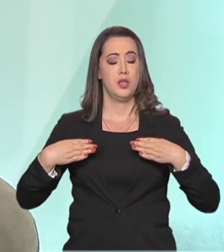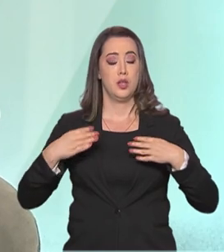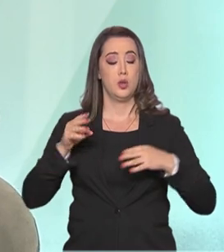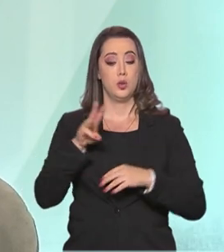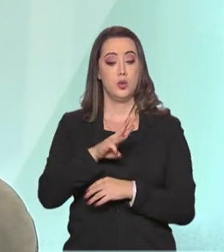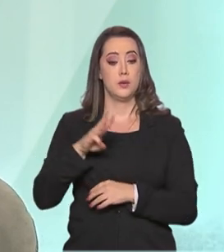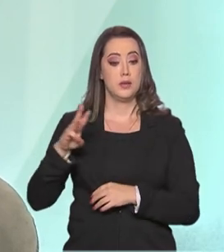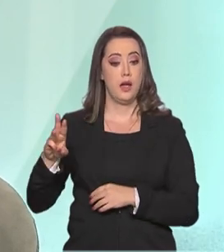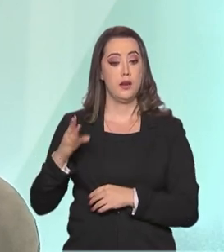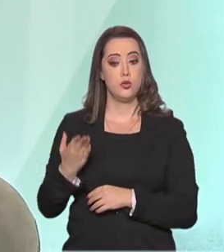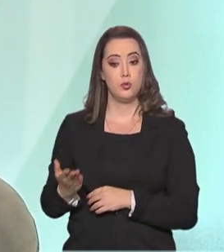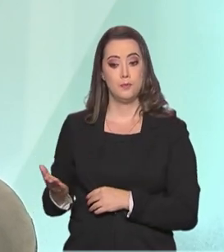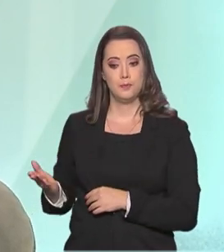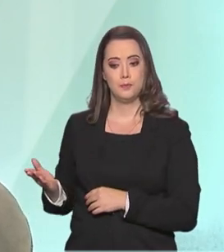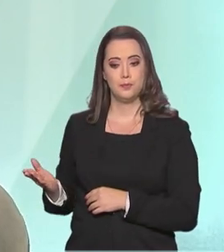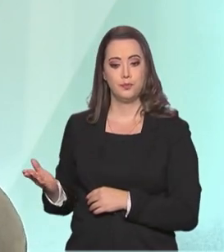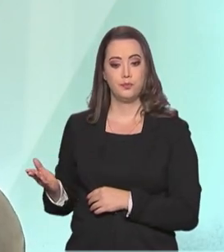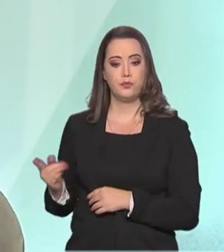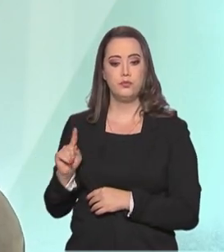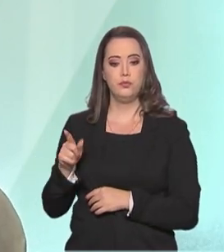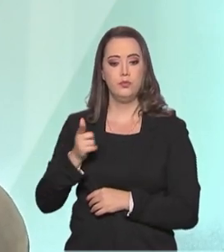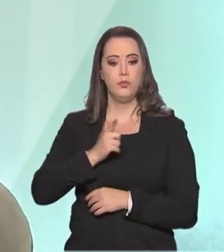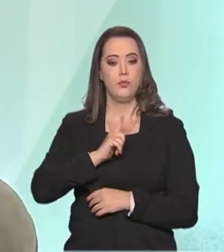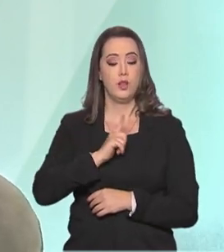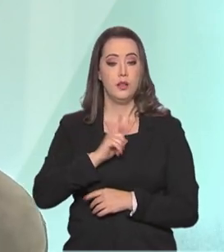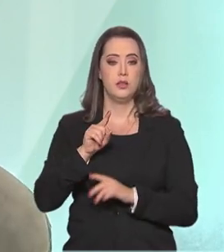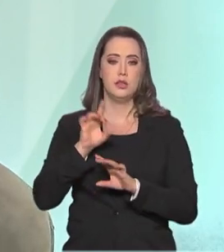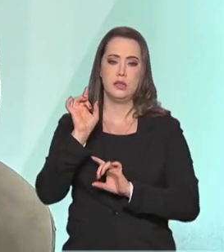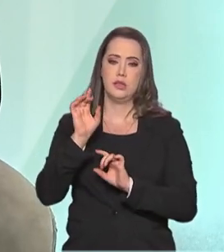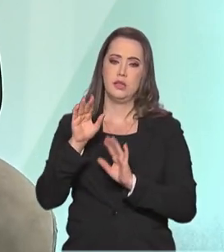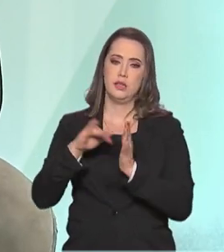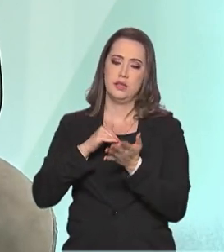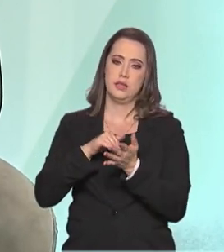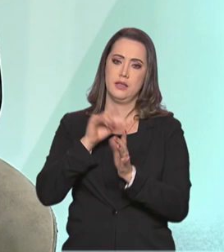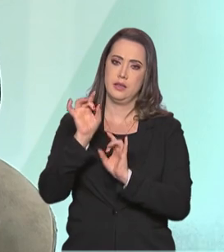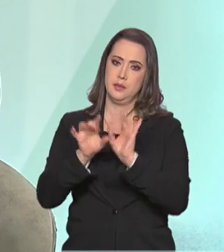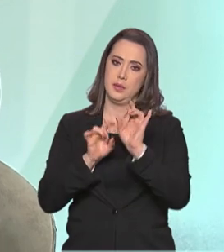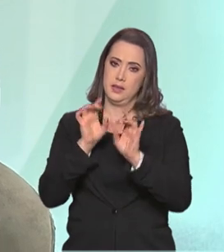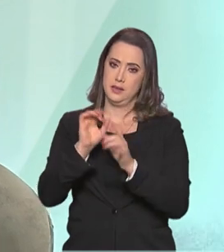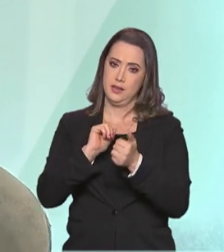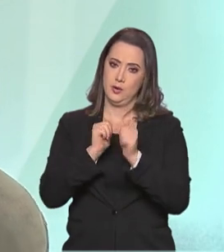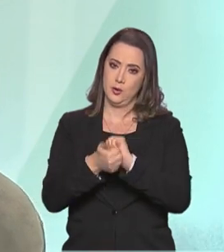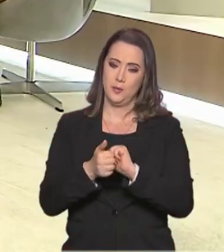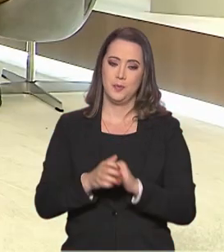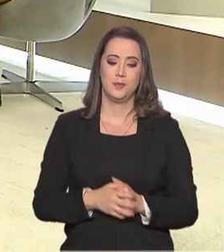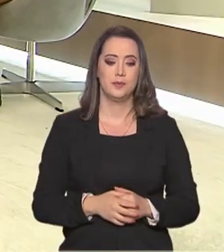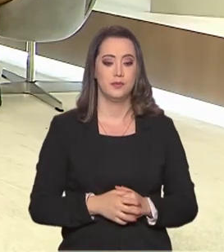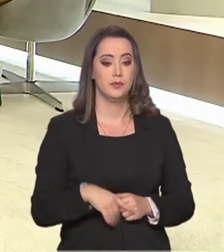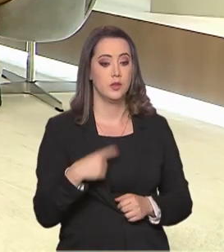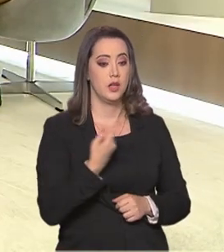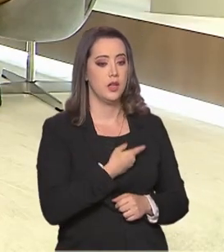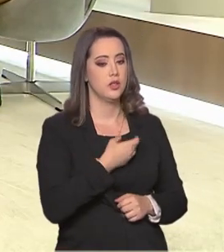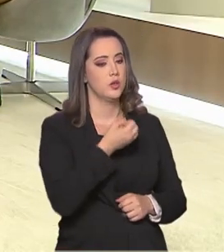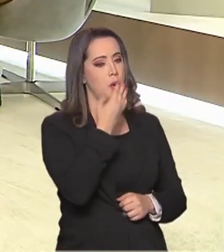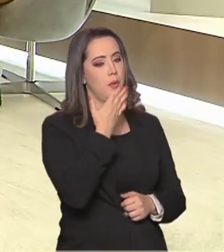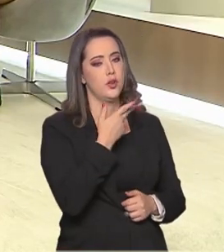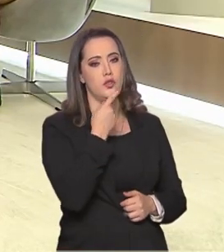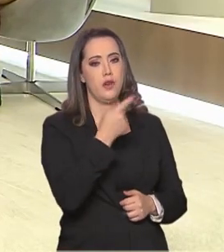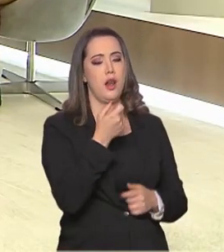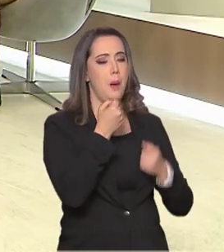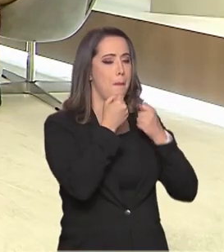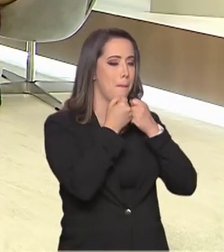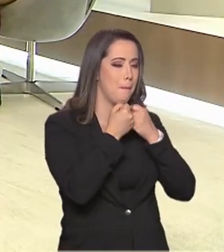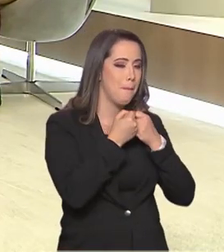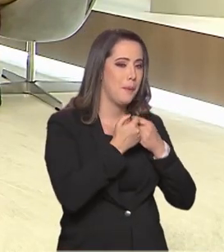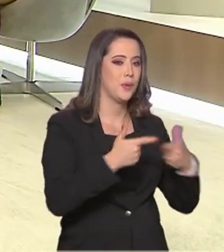.br, que conta da Secretaria Especial de Esportes especificamente. E a gente só pode desejar, então, boa